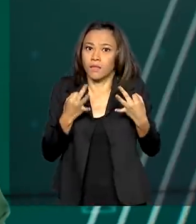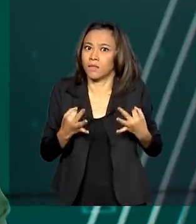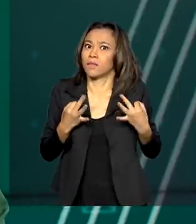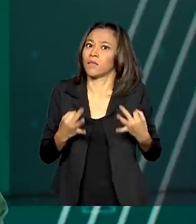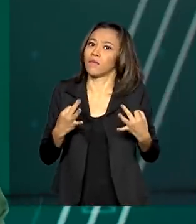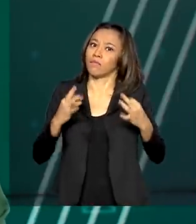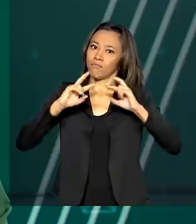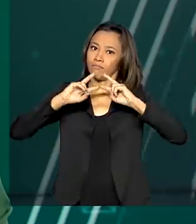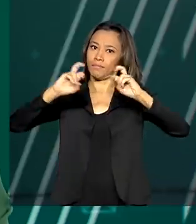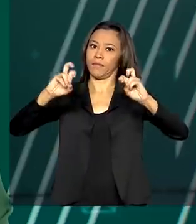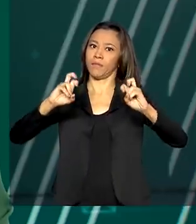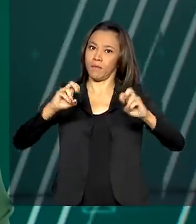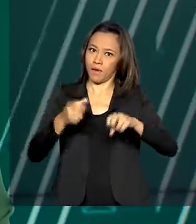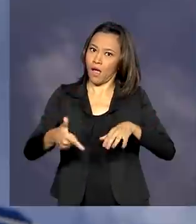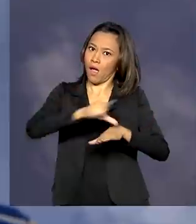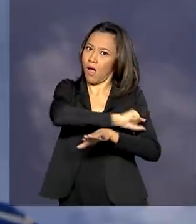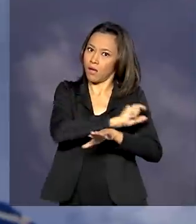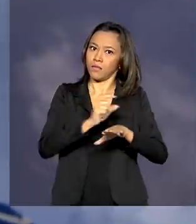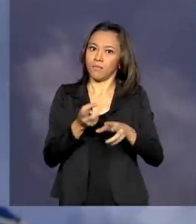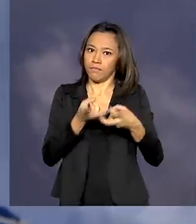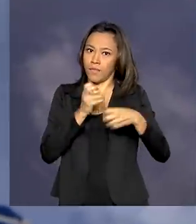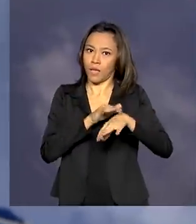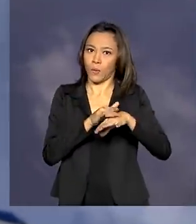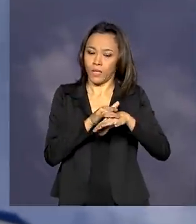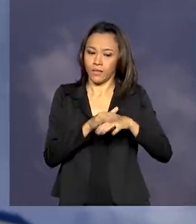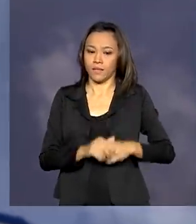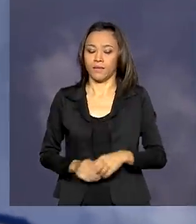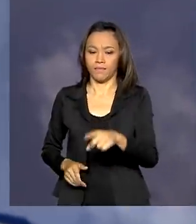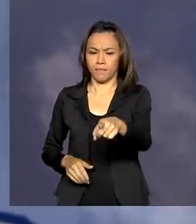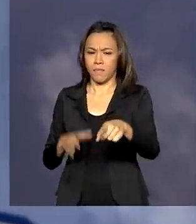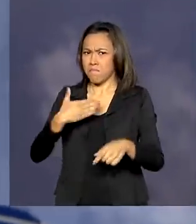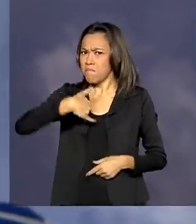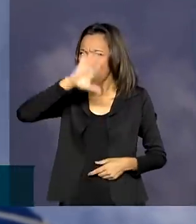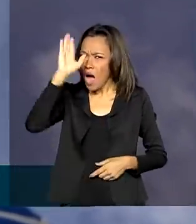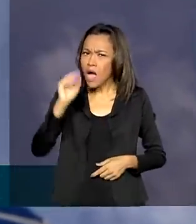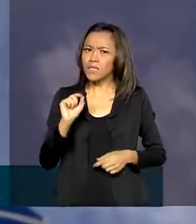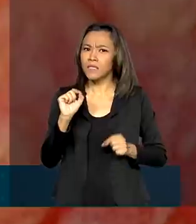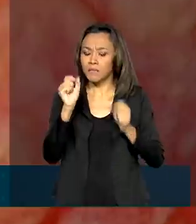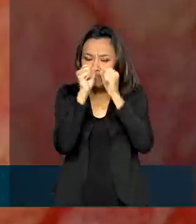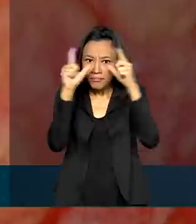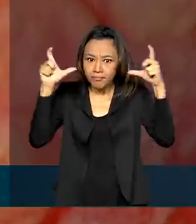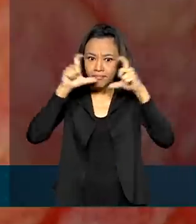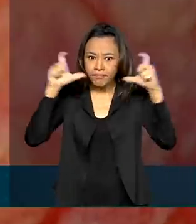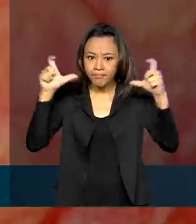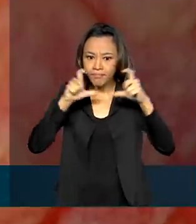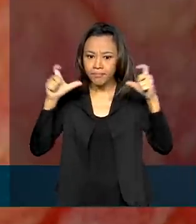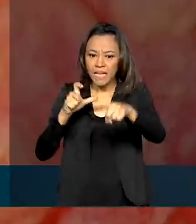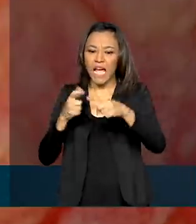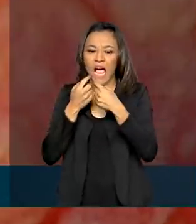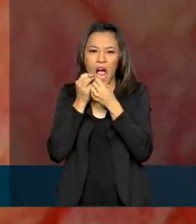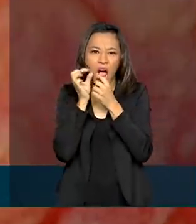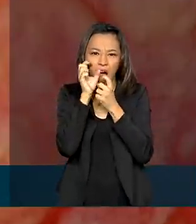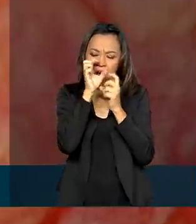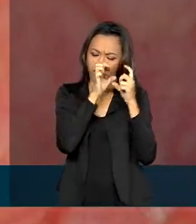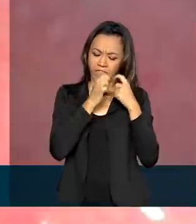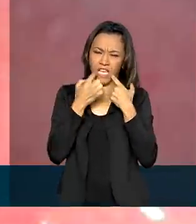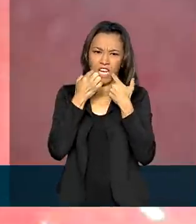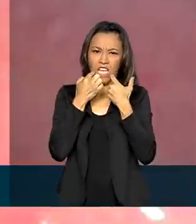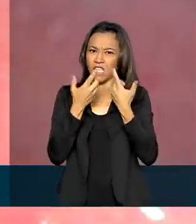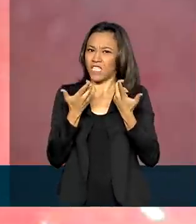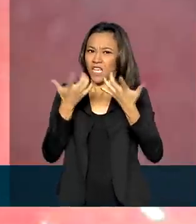diagnóstico precoce da doença. Os sinais mais evidentes de alerta são feridas que não